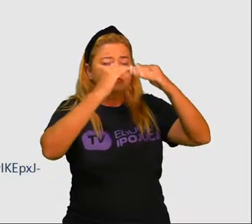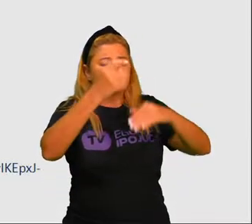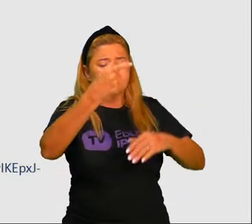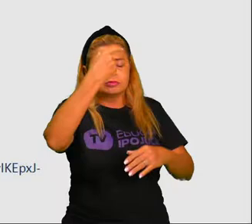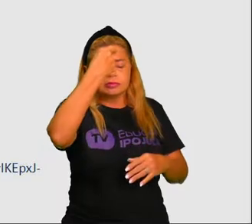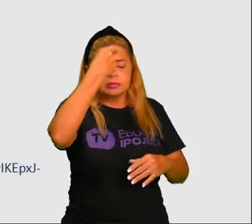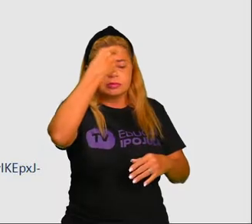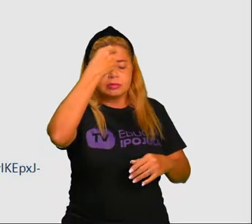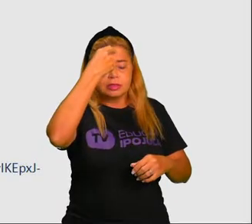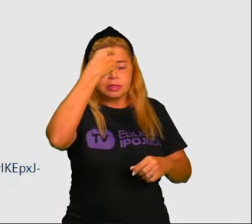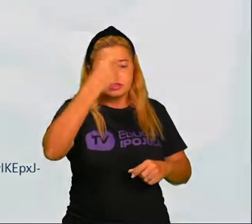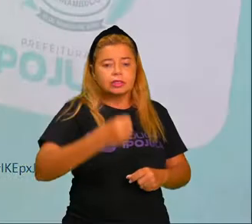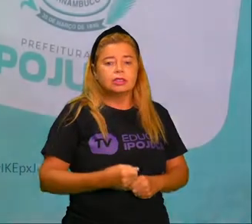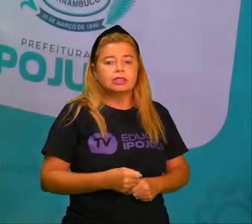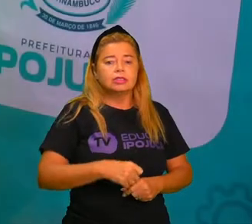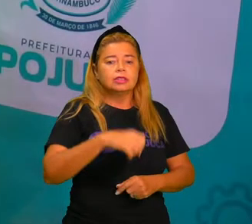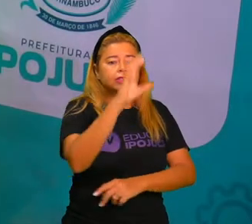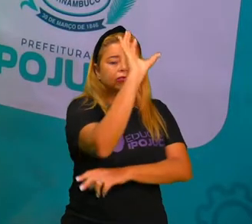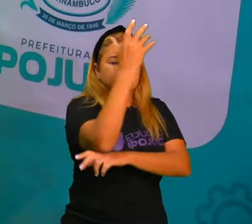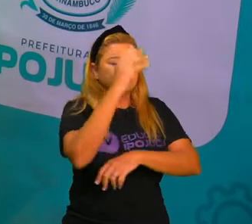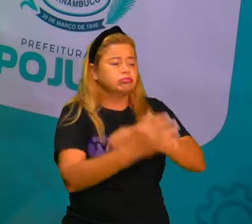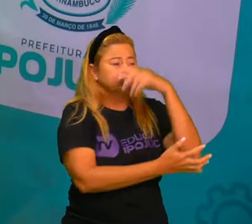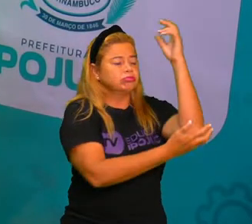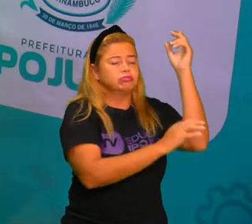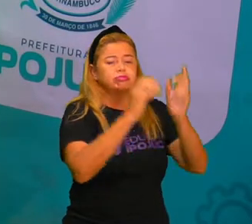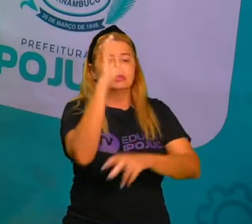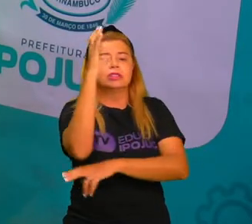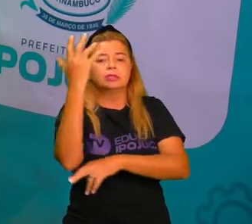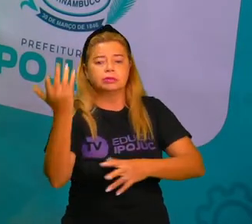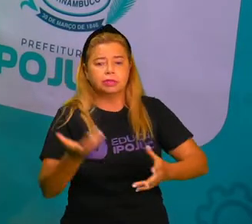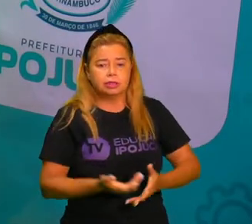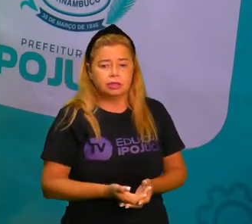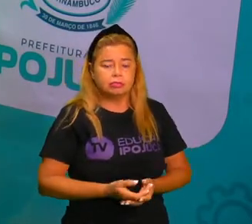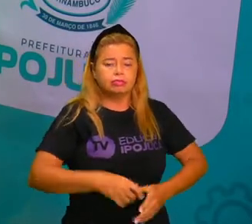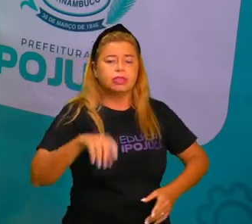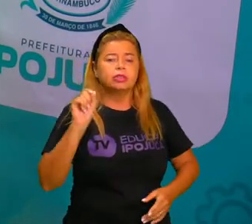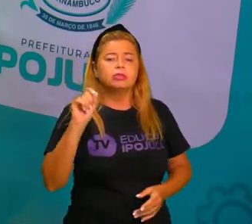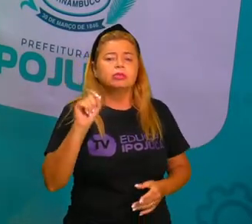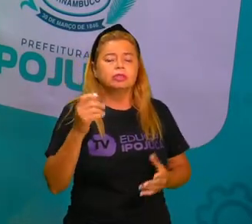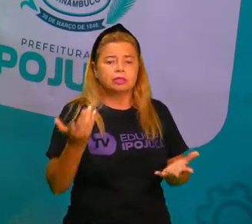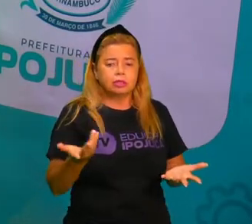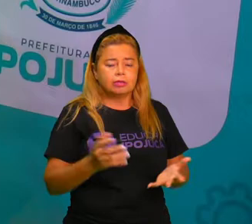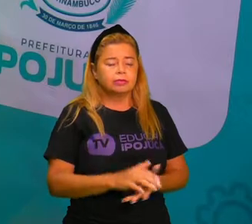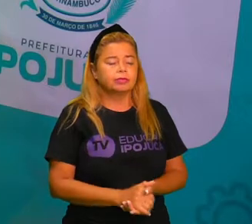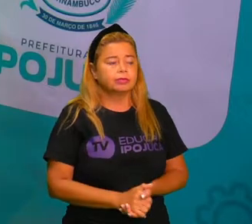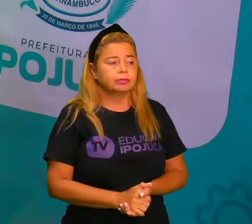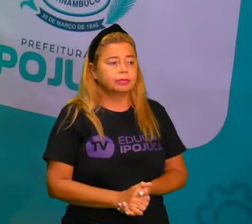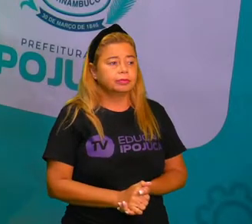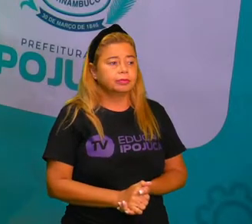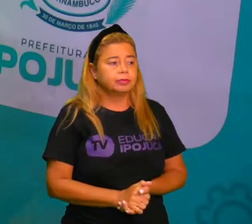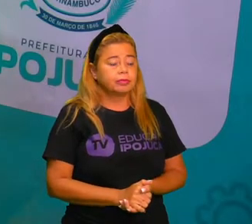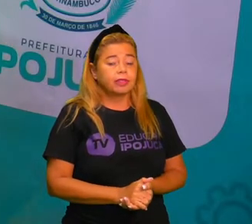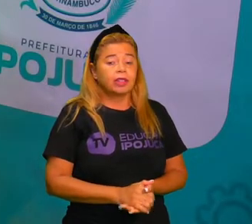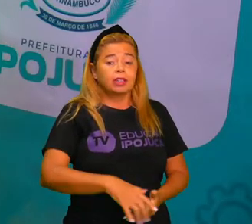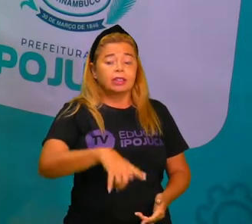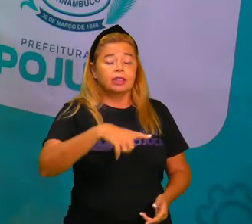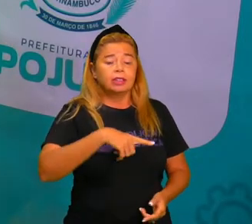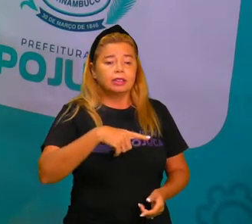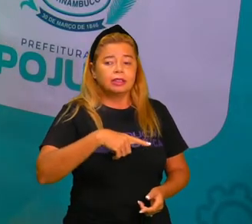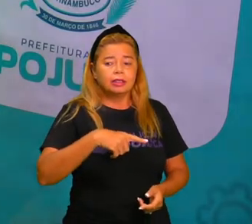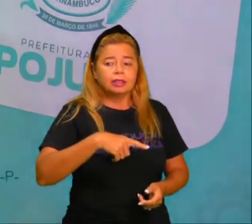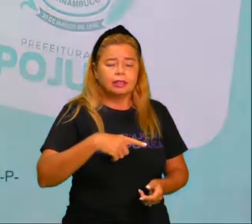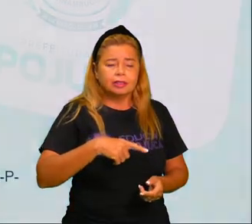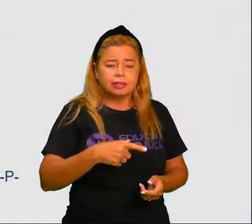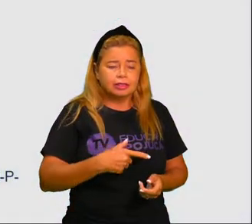aí o que é consciência ambiental? O que vocês veem e entendem como consciência ambiental? Existem espécies de